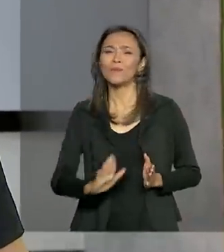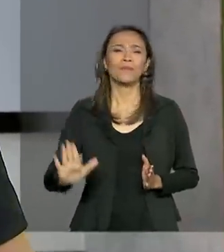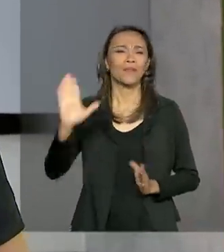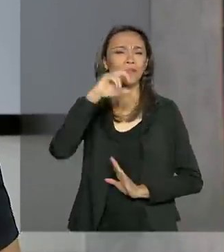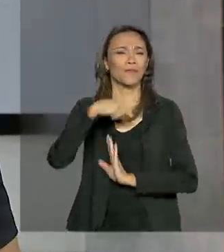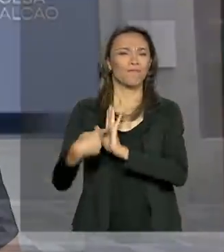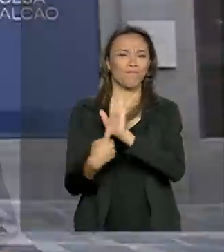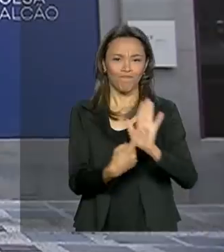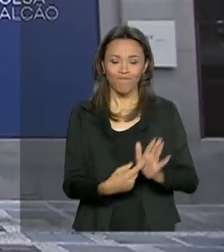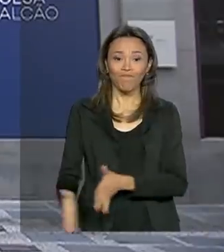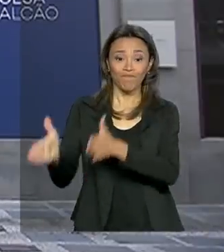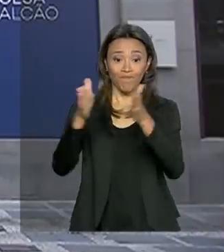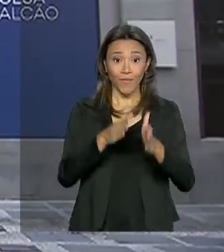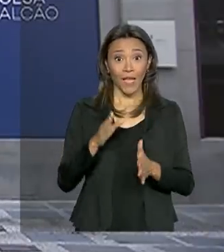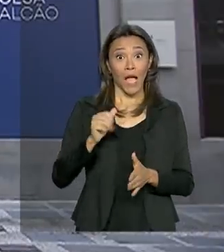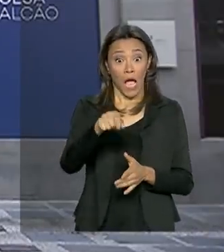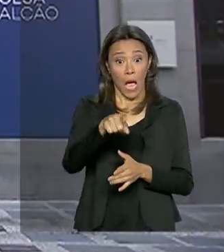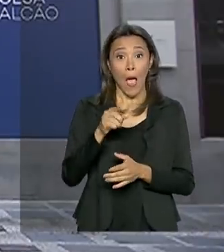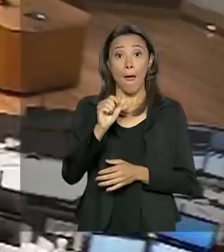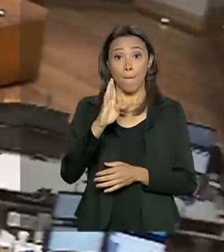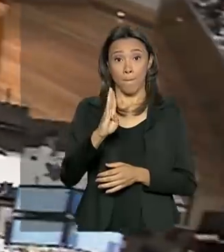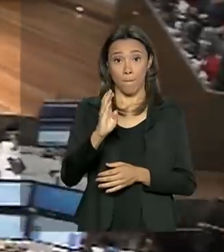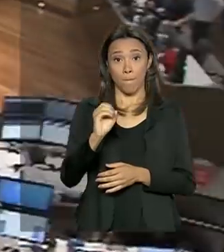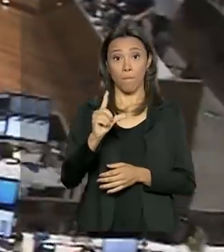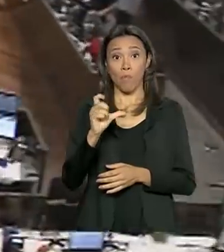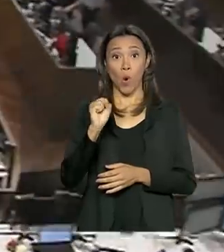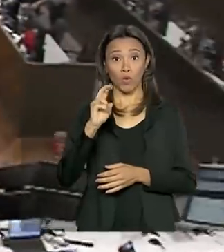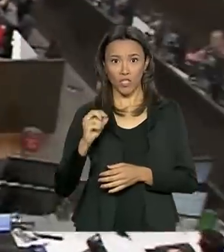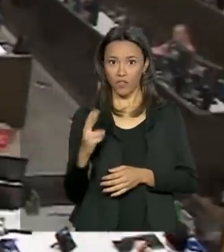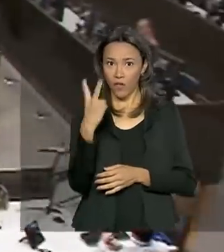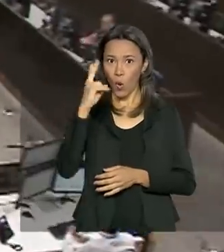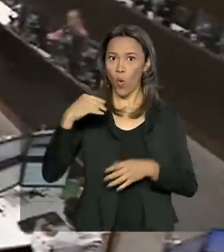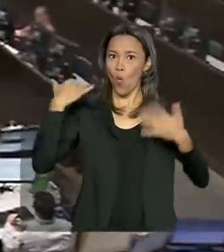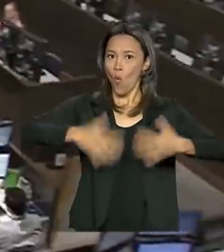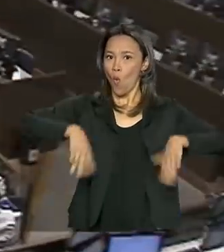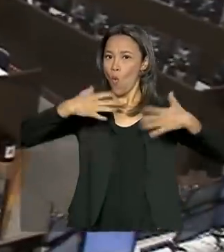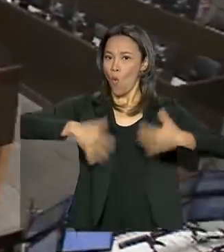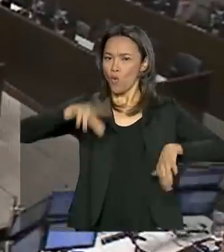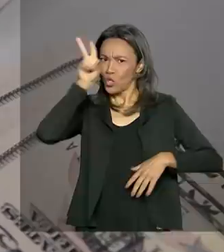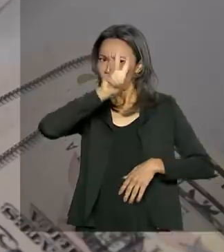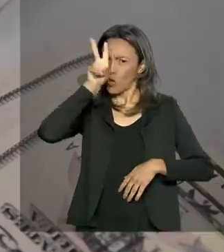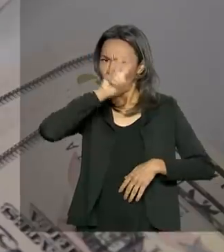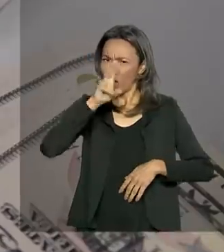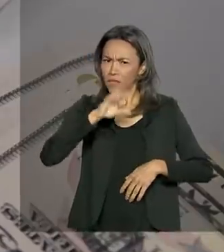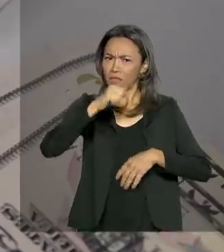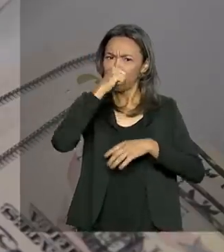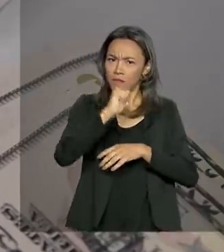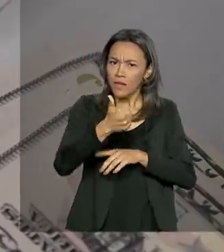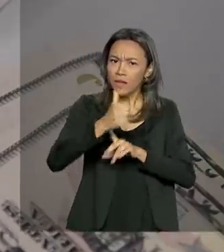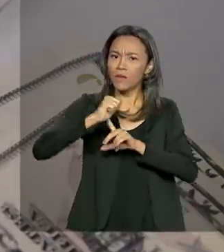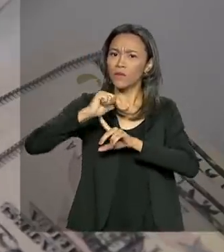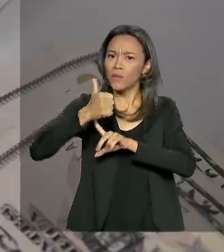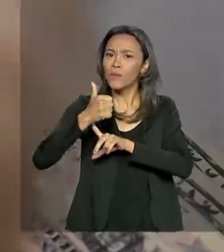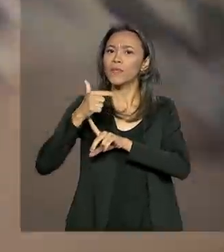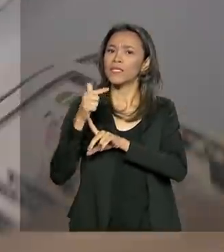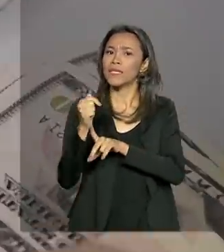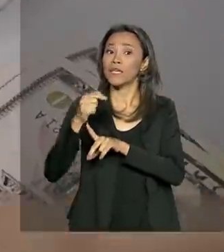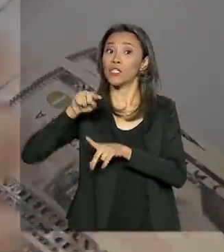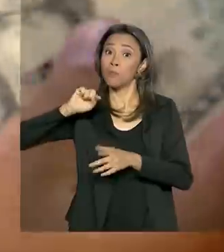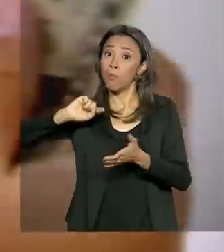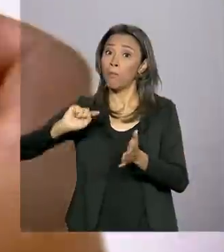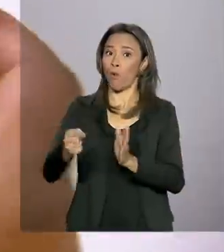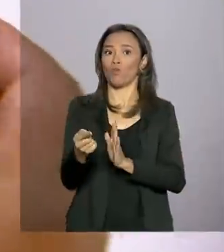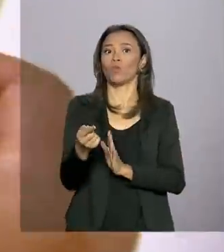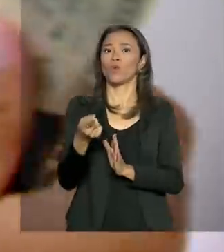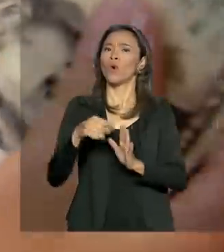país. Bolsa bate nova marca histórica e fecha acima dos 117 pontos e dólar